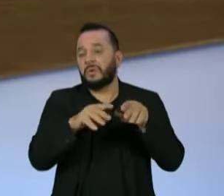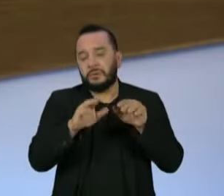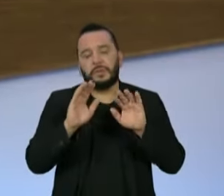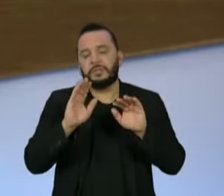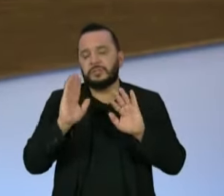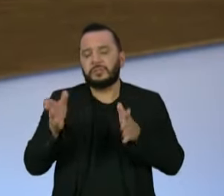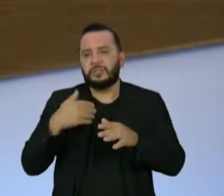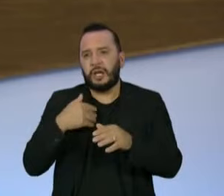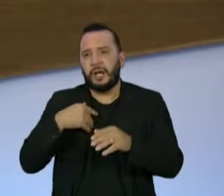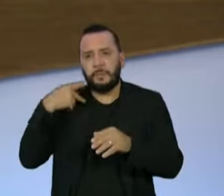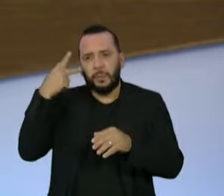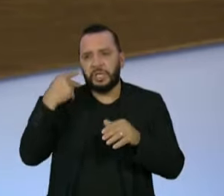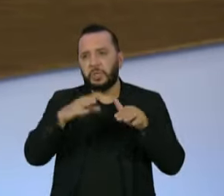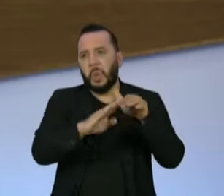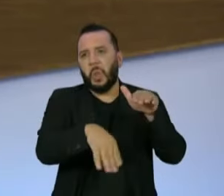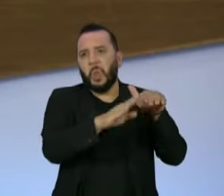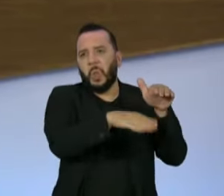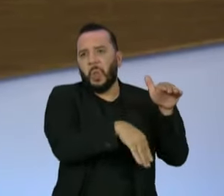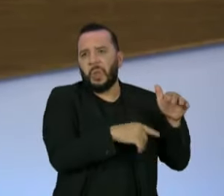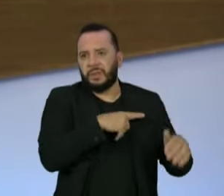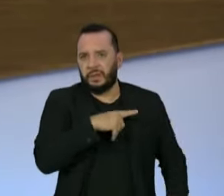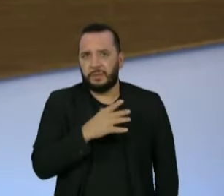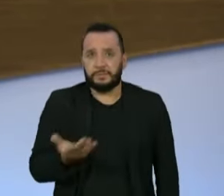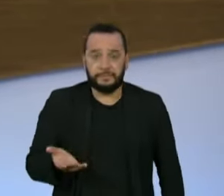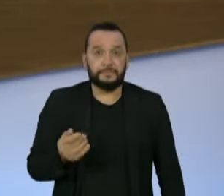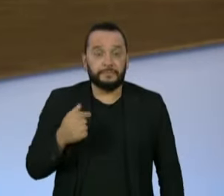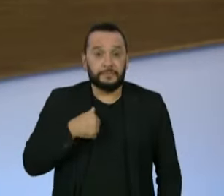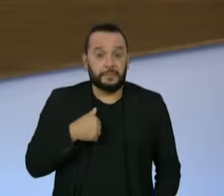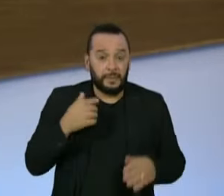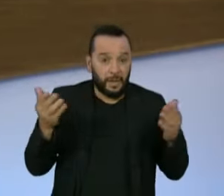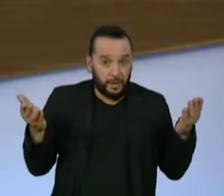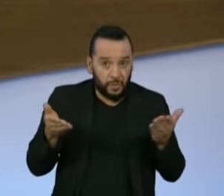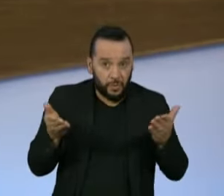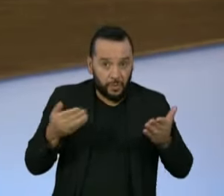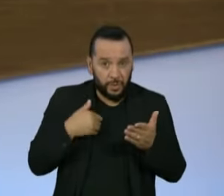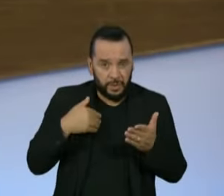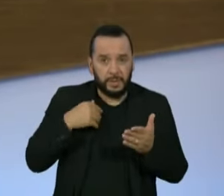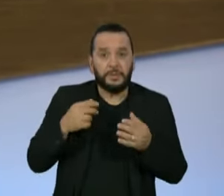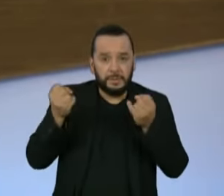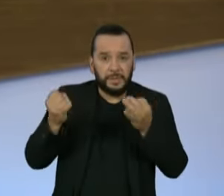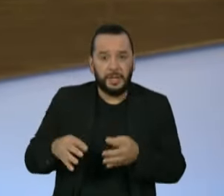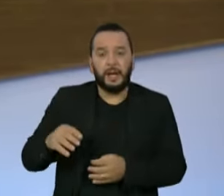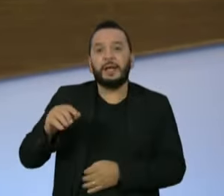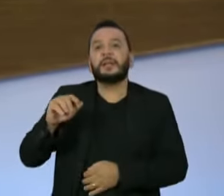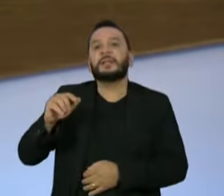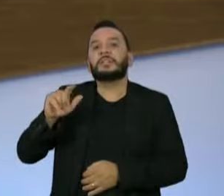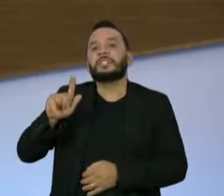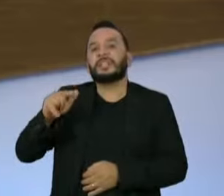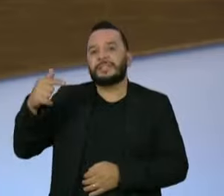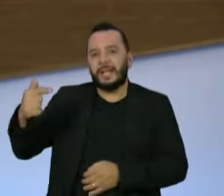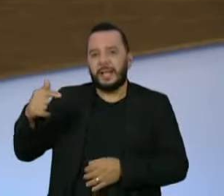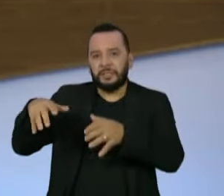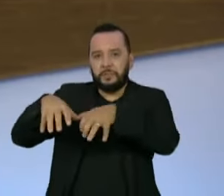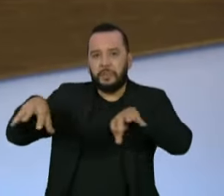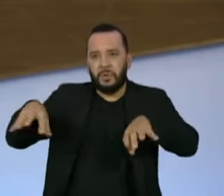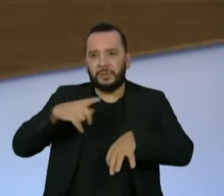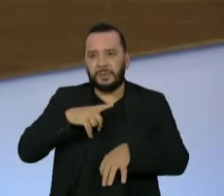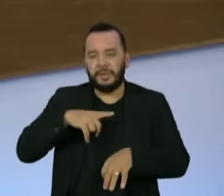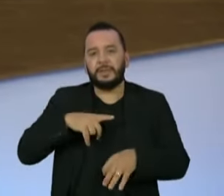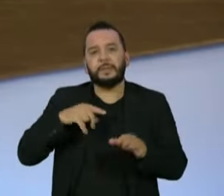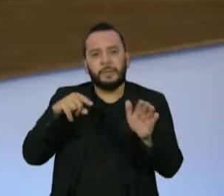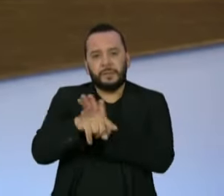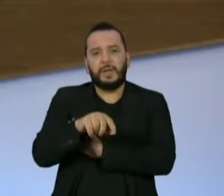ao rastro que a gente teve no G7, justamente nesse finalzinho, reta final. E aí eu queria fazer uma pergunta direcionada ao senador Alessandro Vieira.